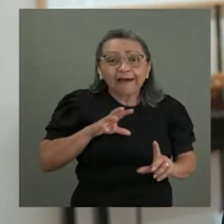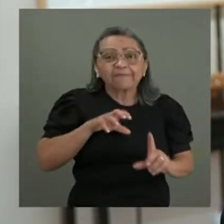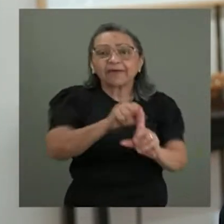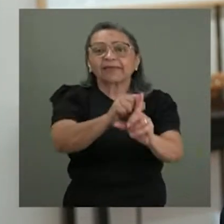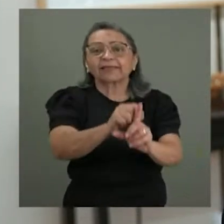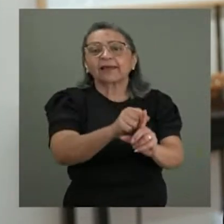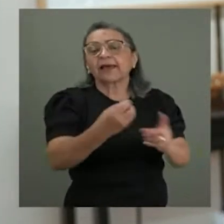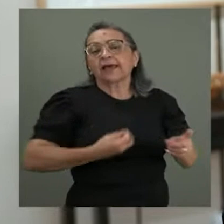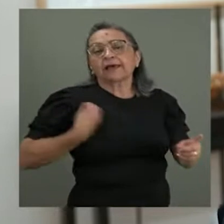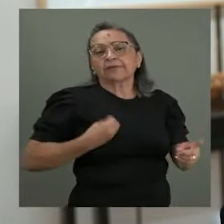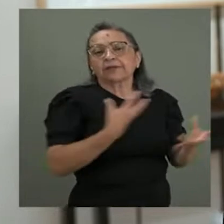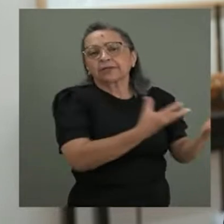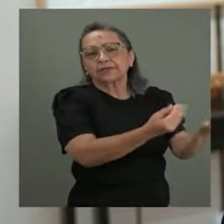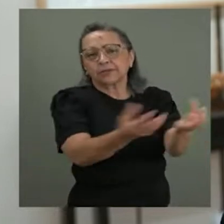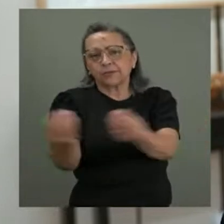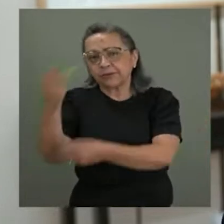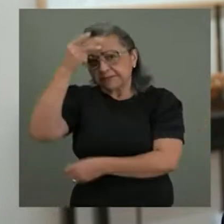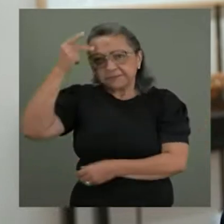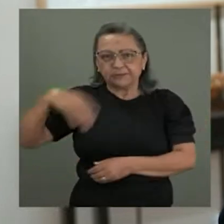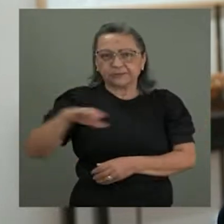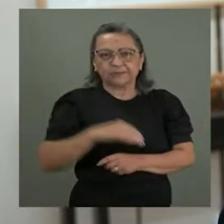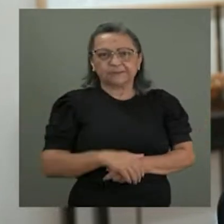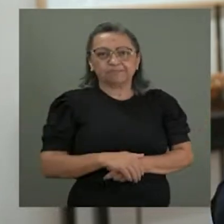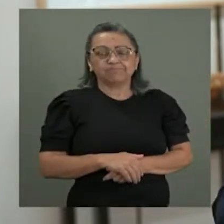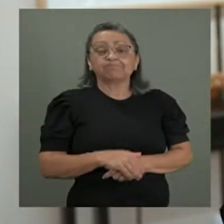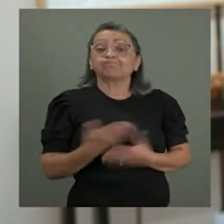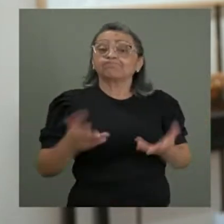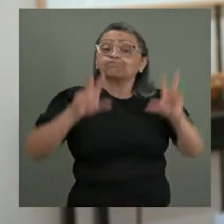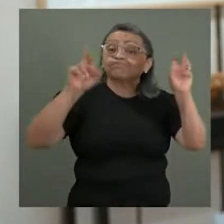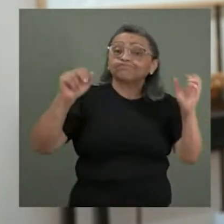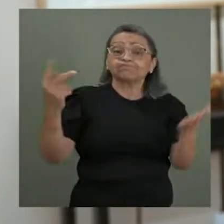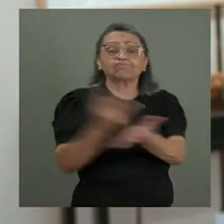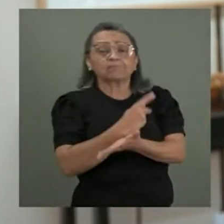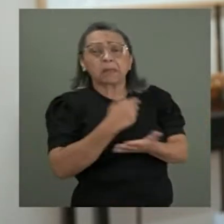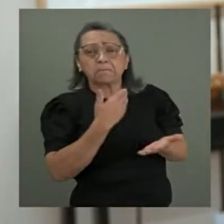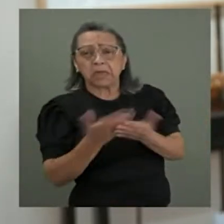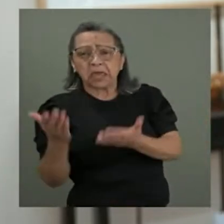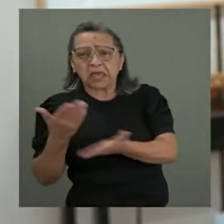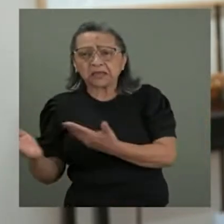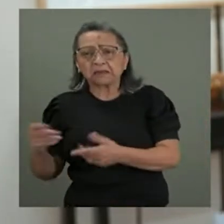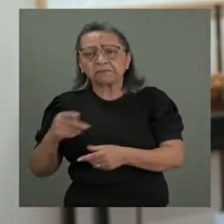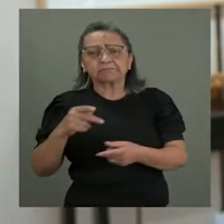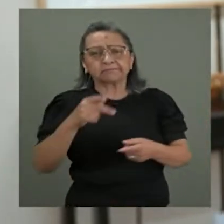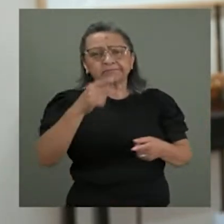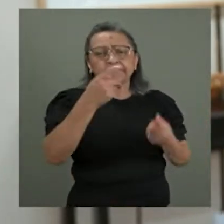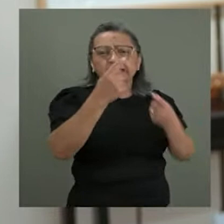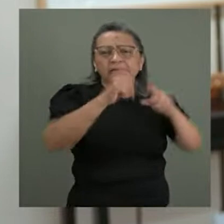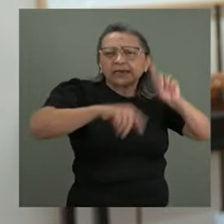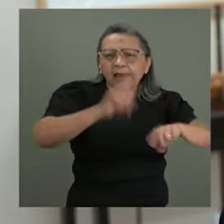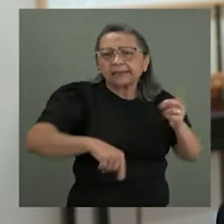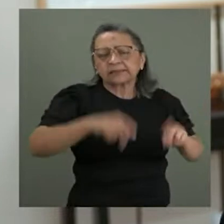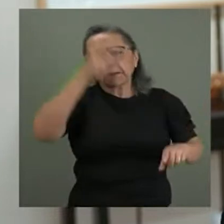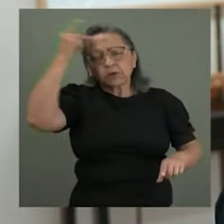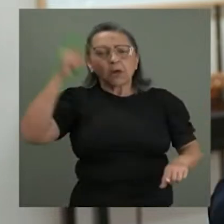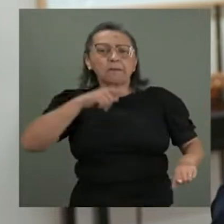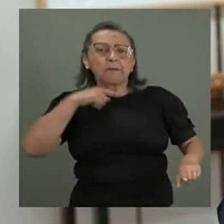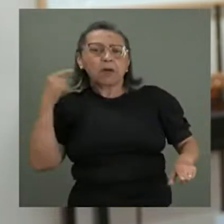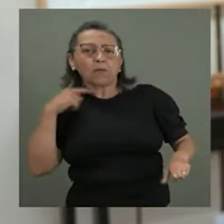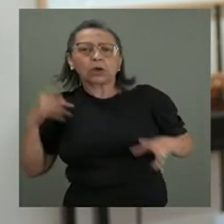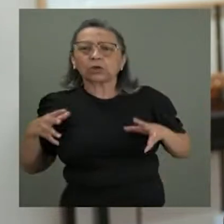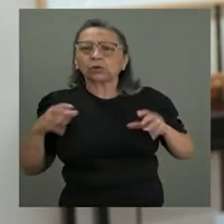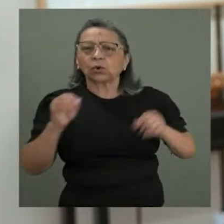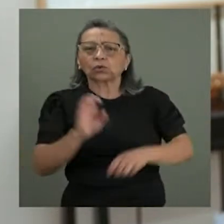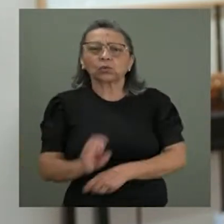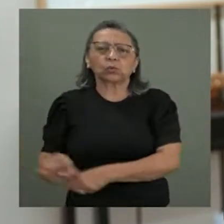a vida de milhões de pessoas, causando perdas humanas e materiais. Em todos os